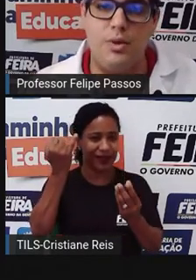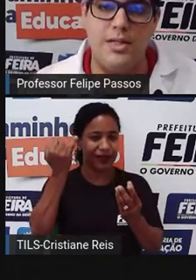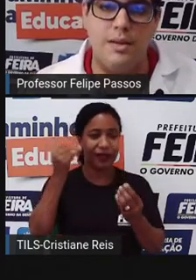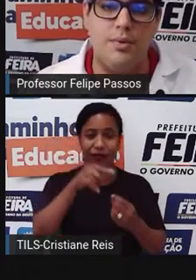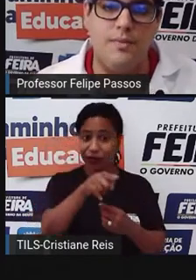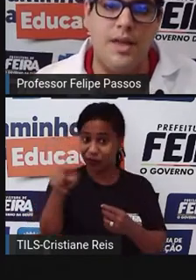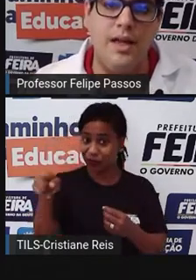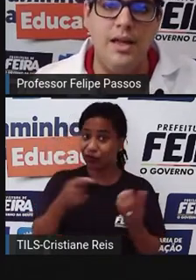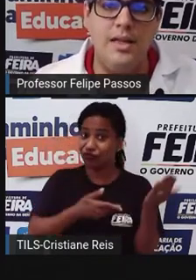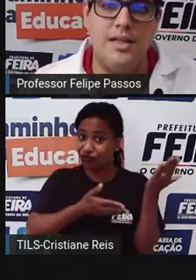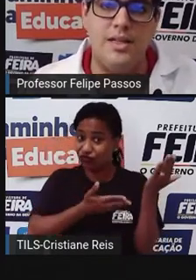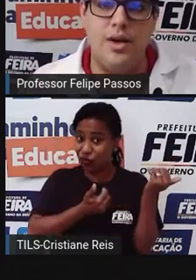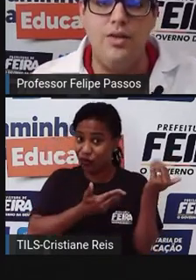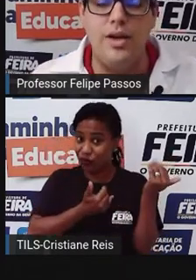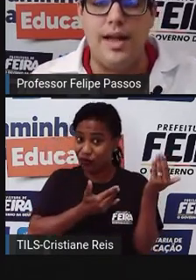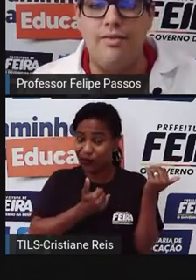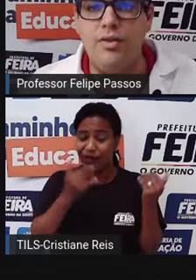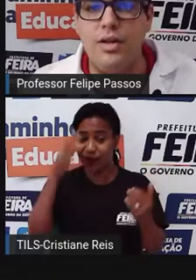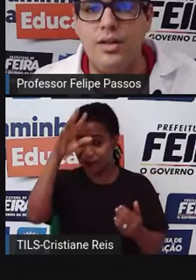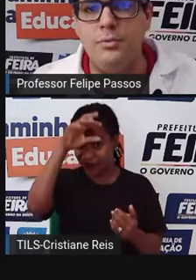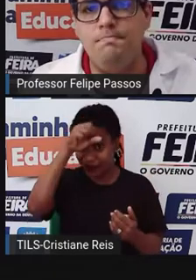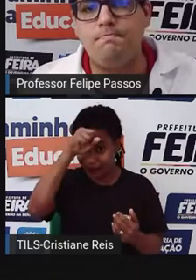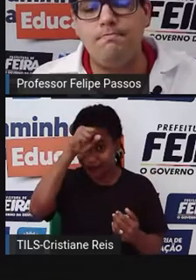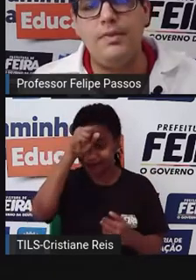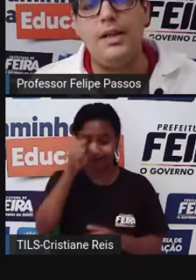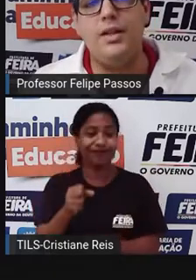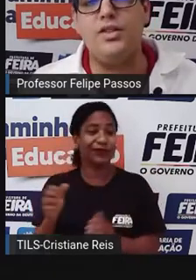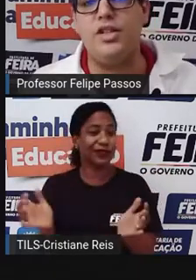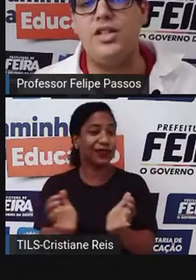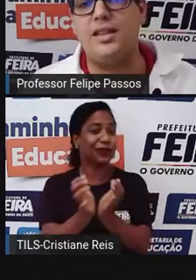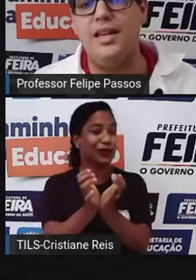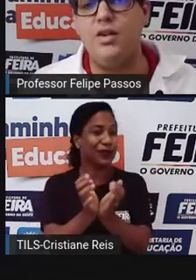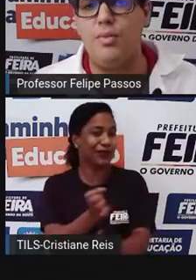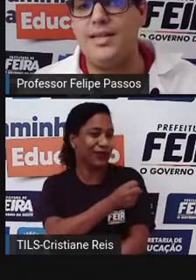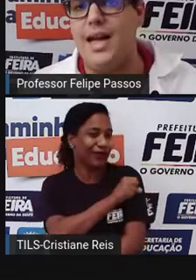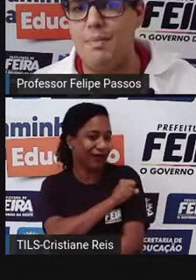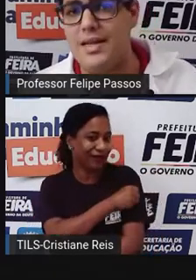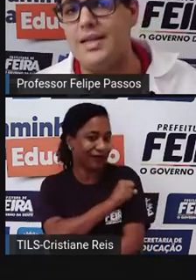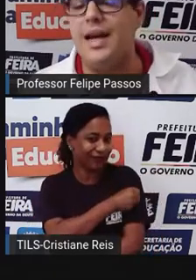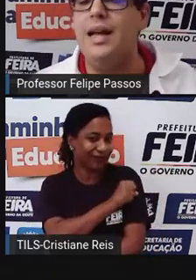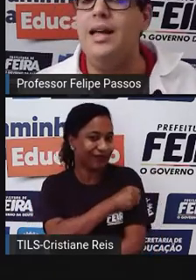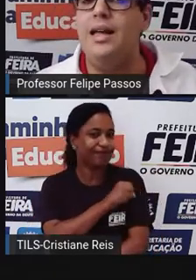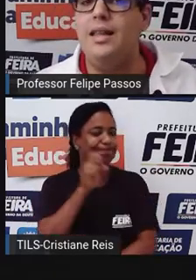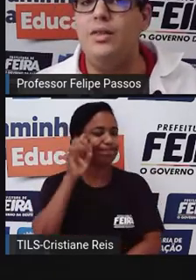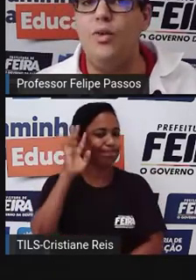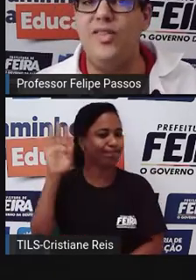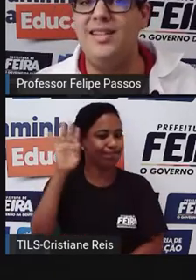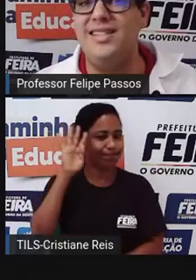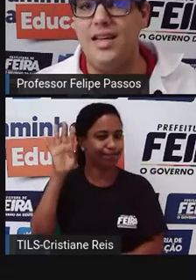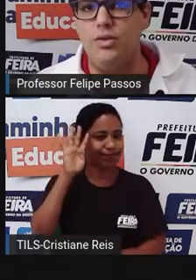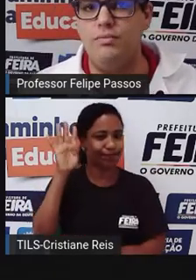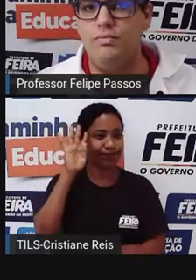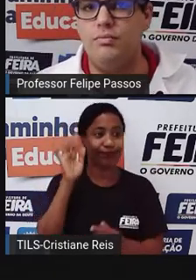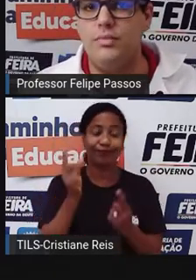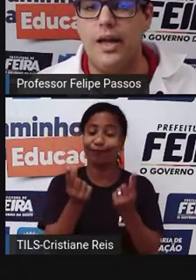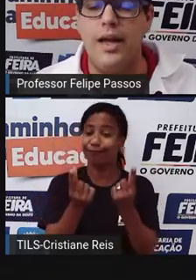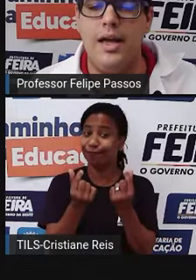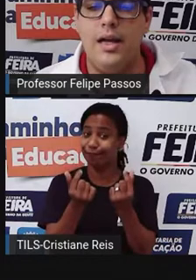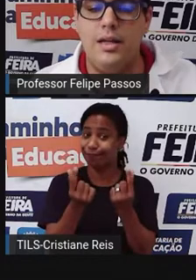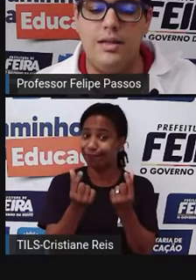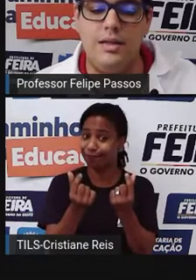vocês, por exemplo. Vocês estão aí no oitavo ano, então a gente já tem que começar a pensar no financeiro,